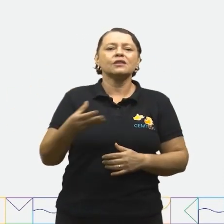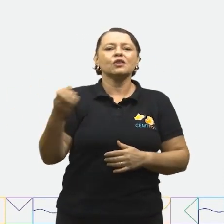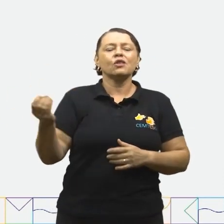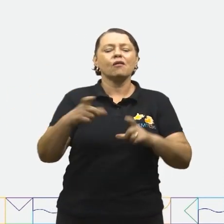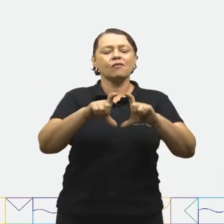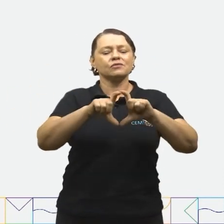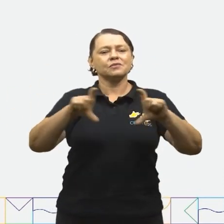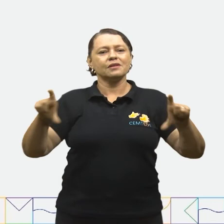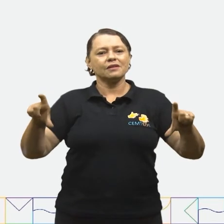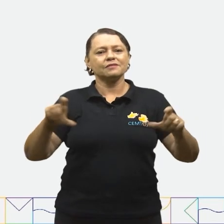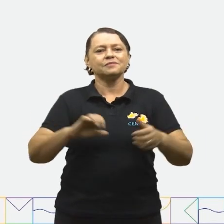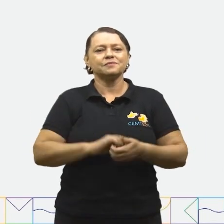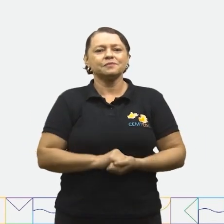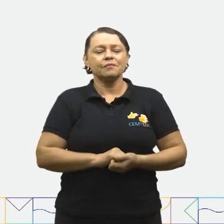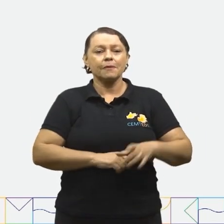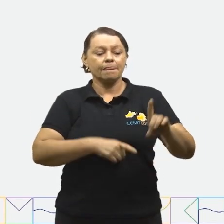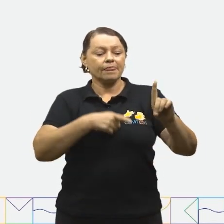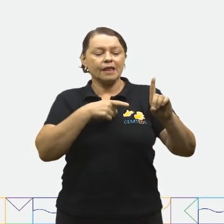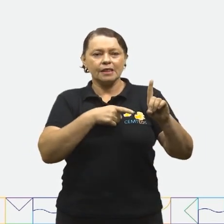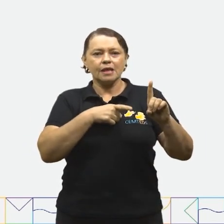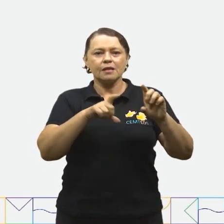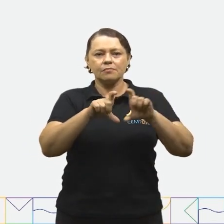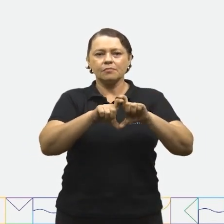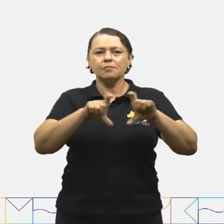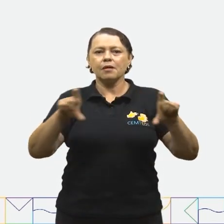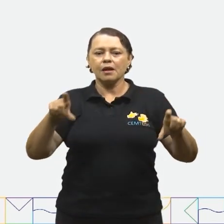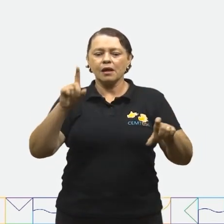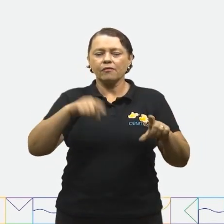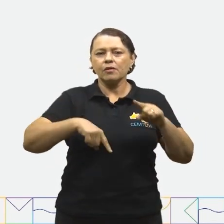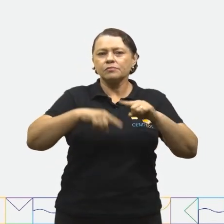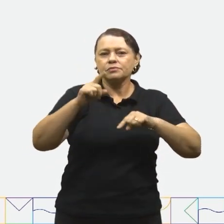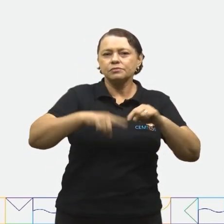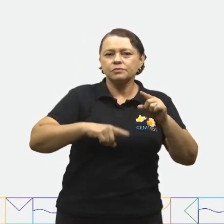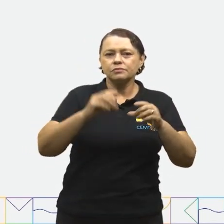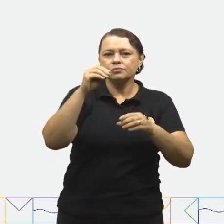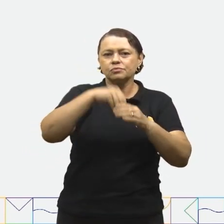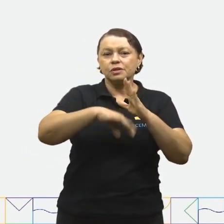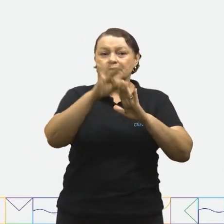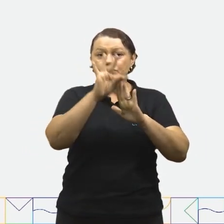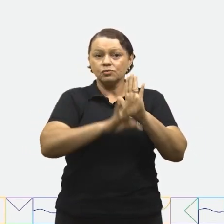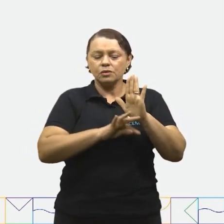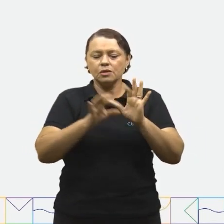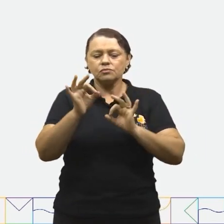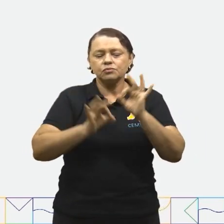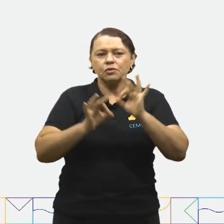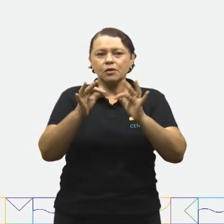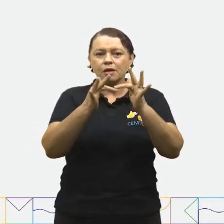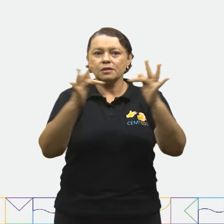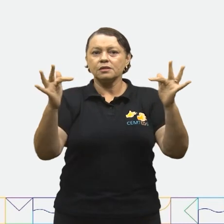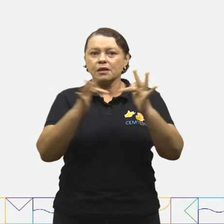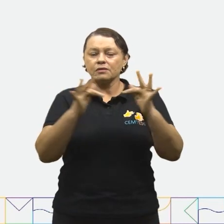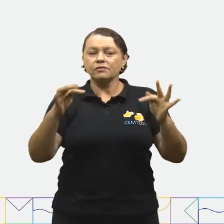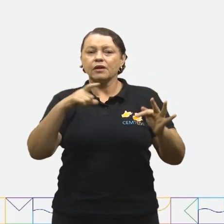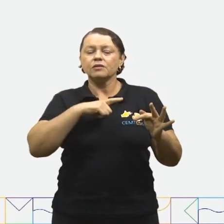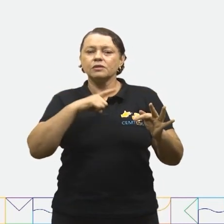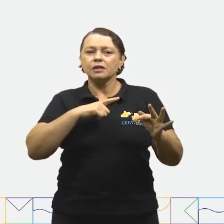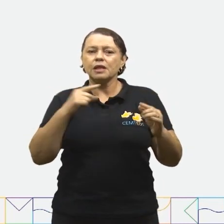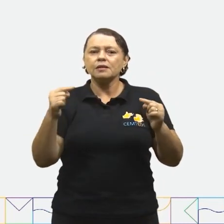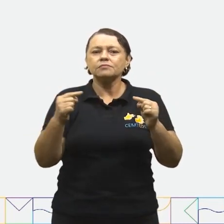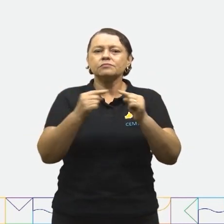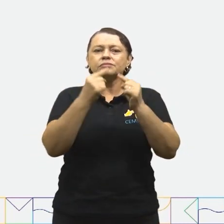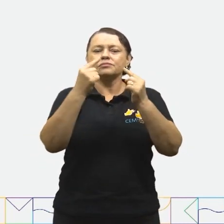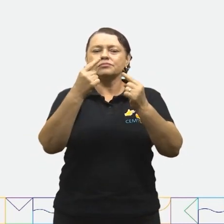Letra D. Parágrafo é o elemento do texto organizado em frases que apresentam o mesmo sentido.